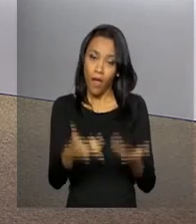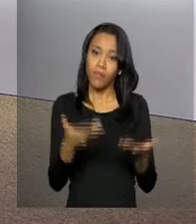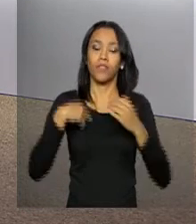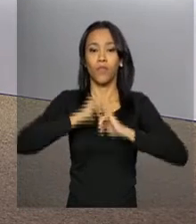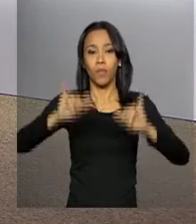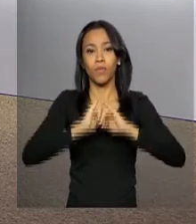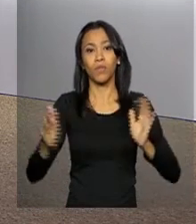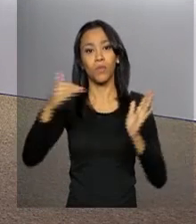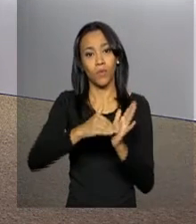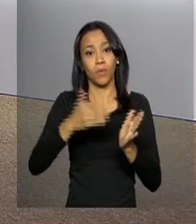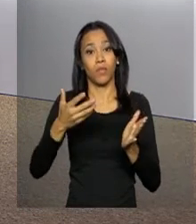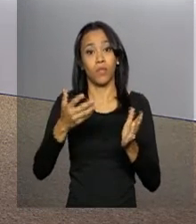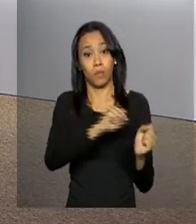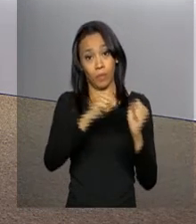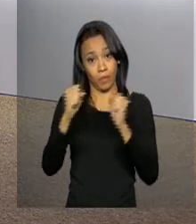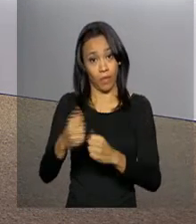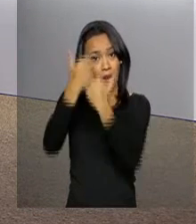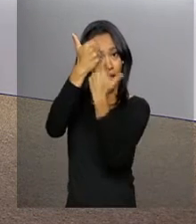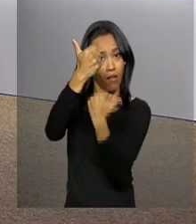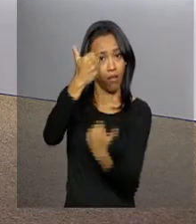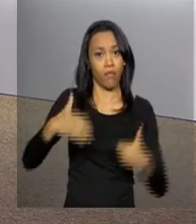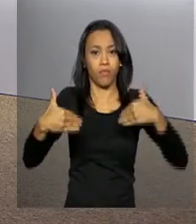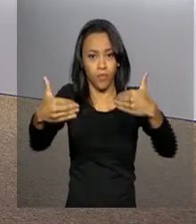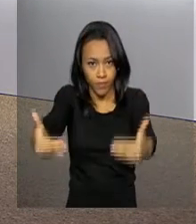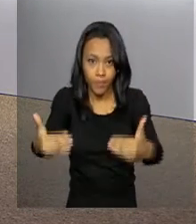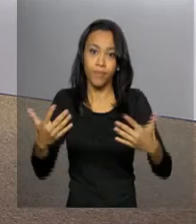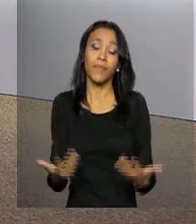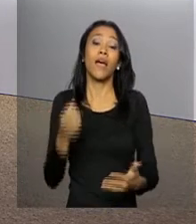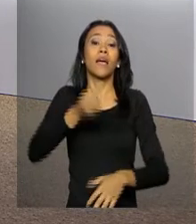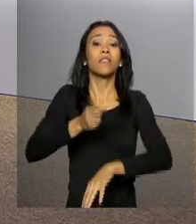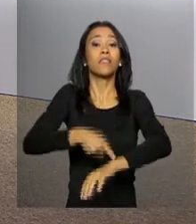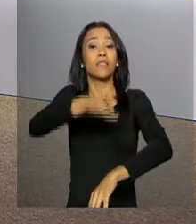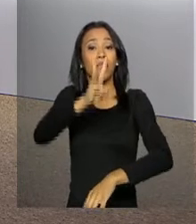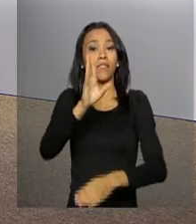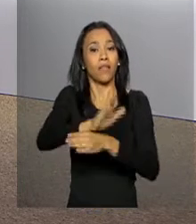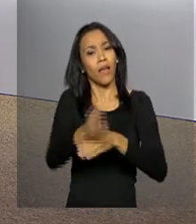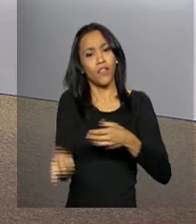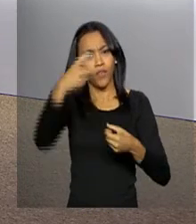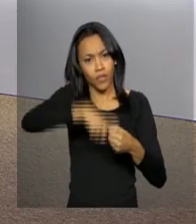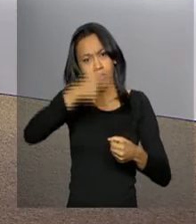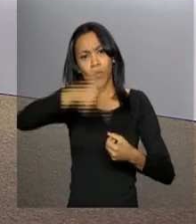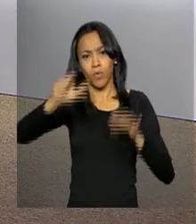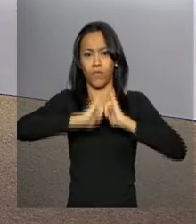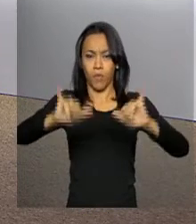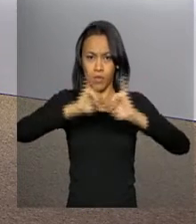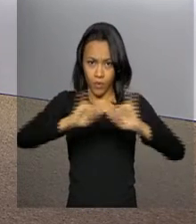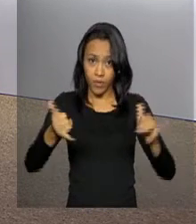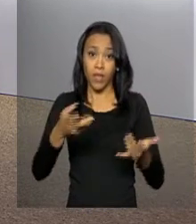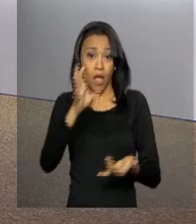foram as últimas notícias do Poder Executivo Federal nesta manhã. Às três da tarde estaremos de volta com outras informações.